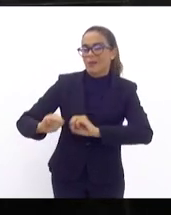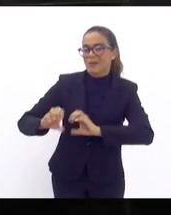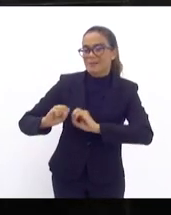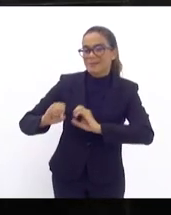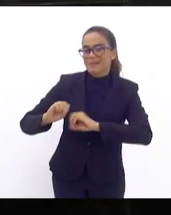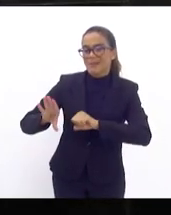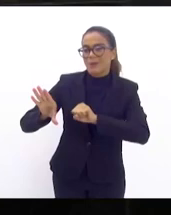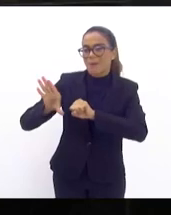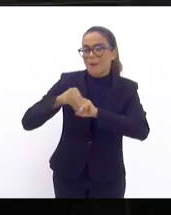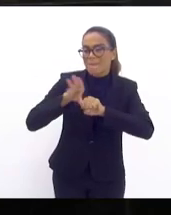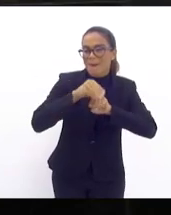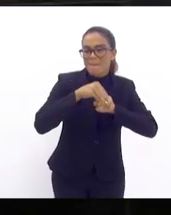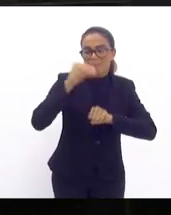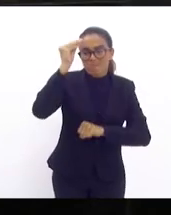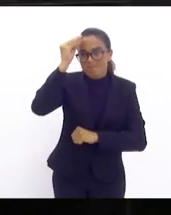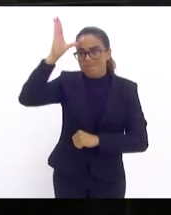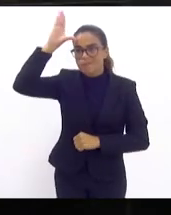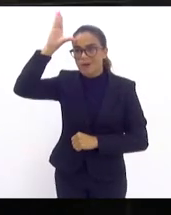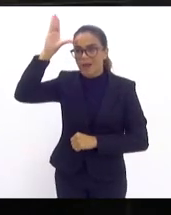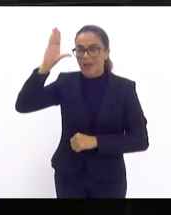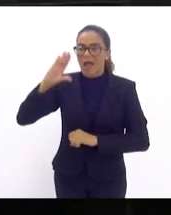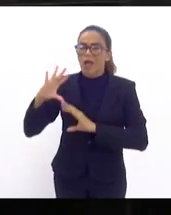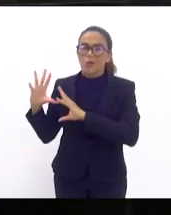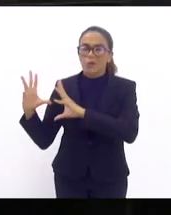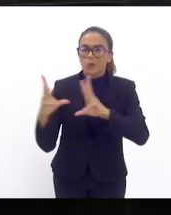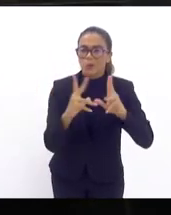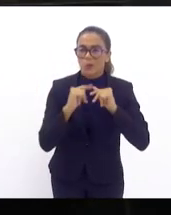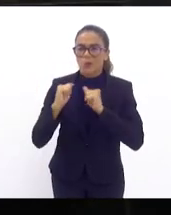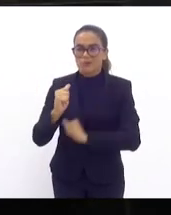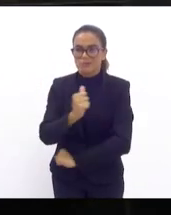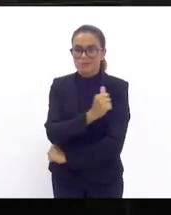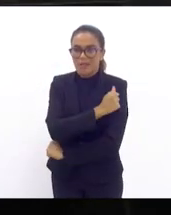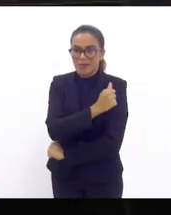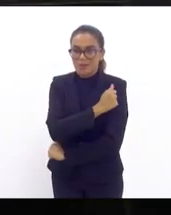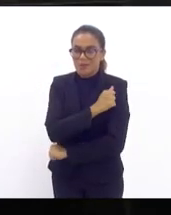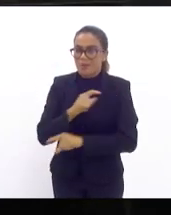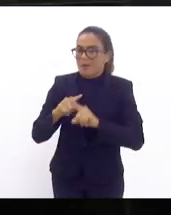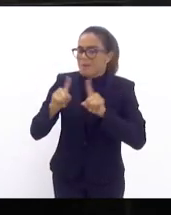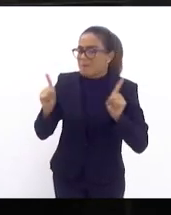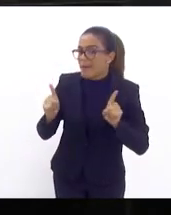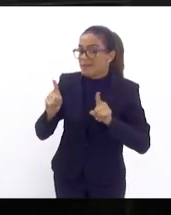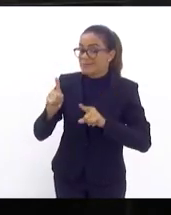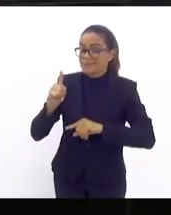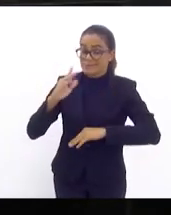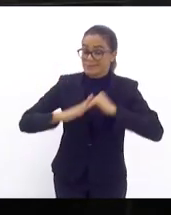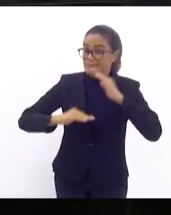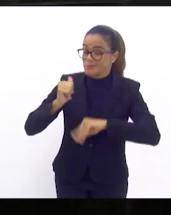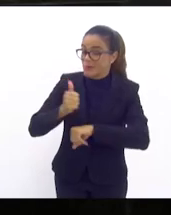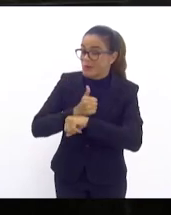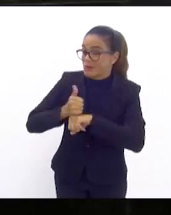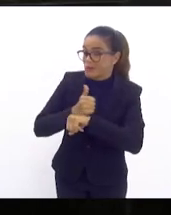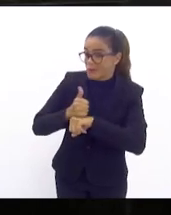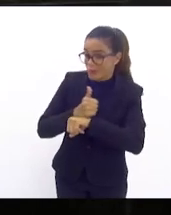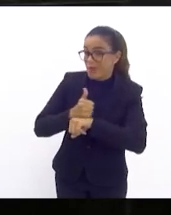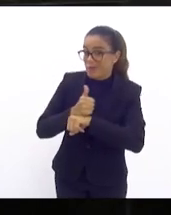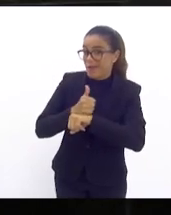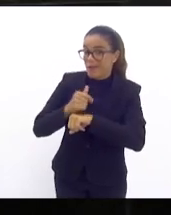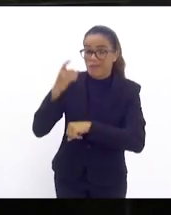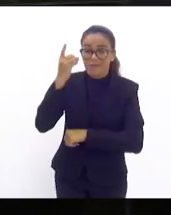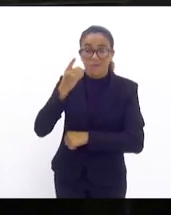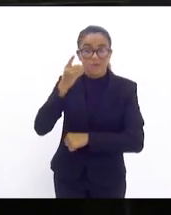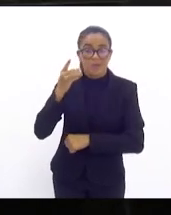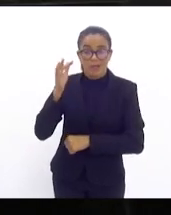e aprendizagem aos nossos alunos. Mas esses profissionais, deputada Lucinha, no governo do Estado do Rio de